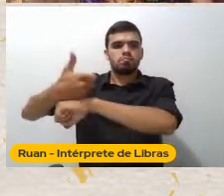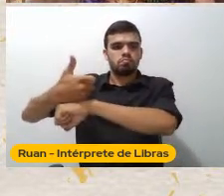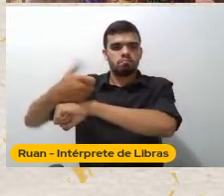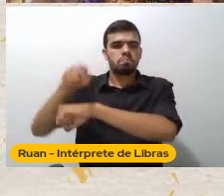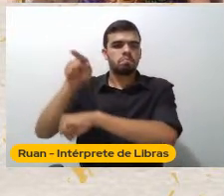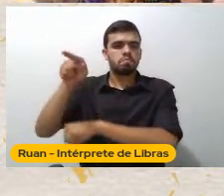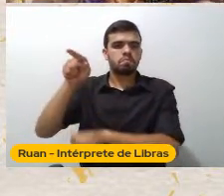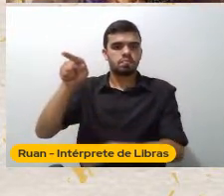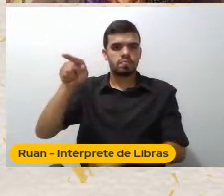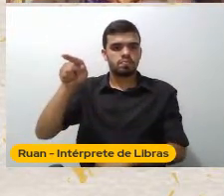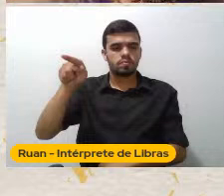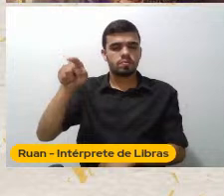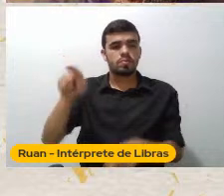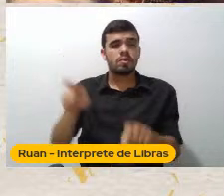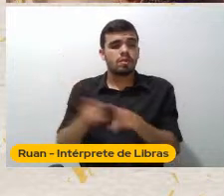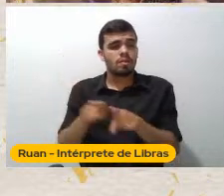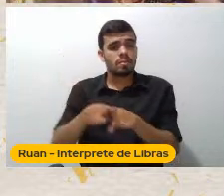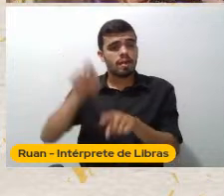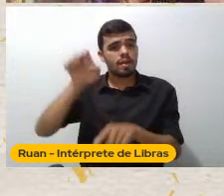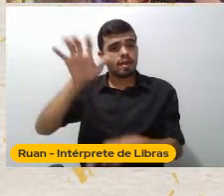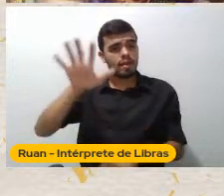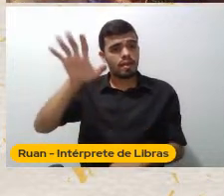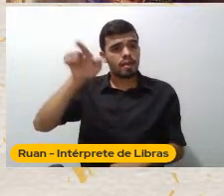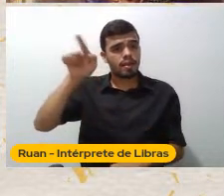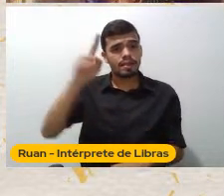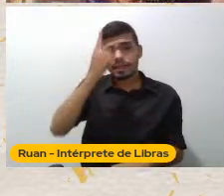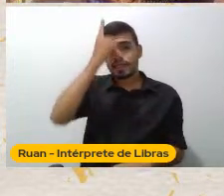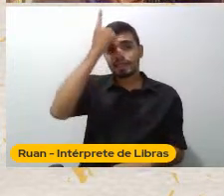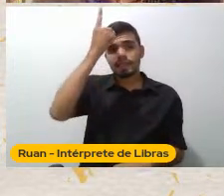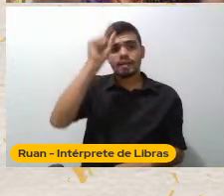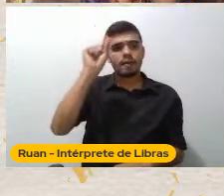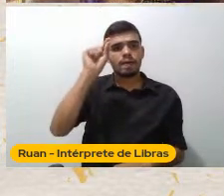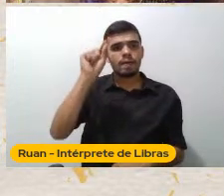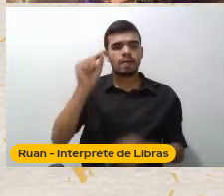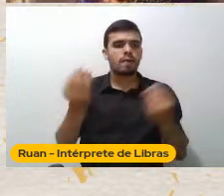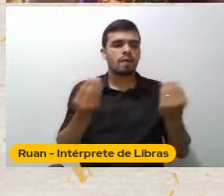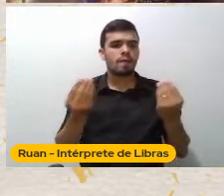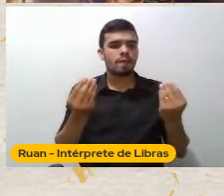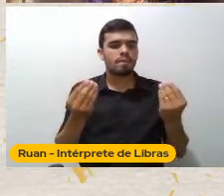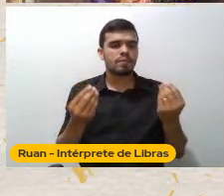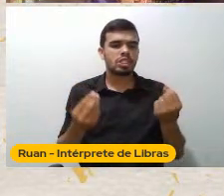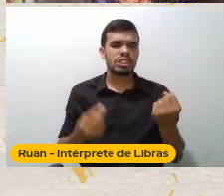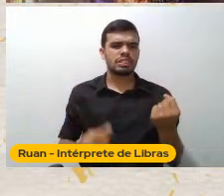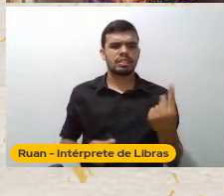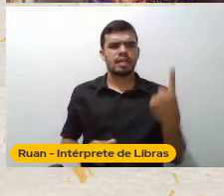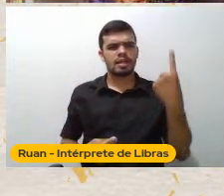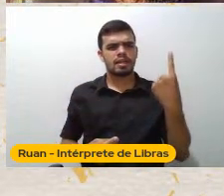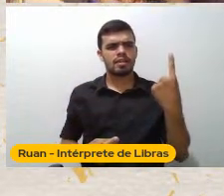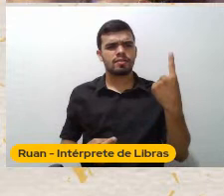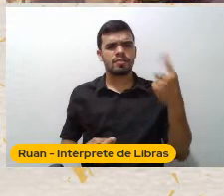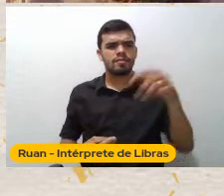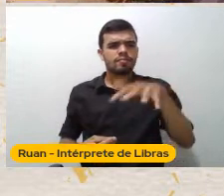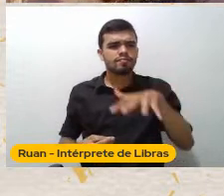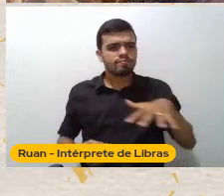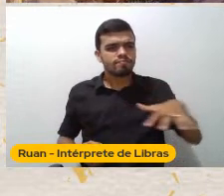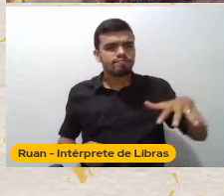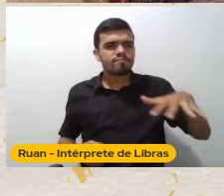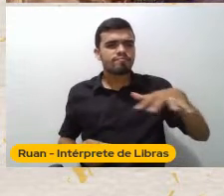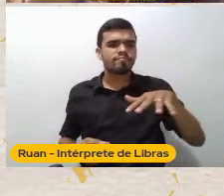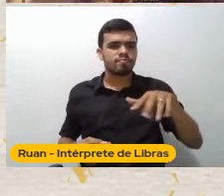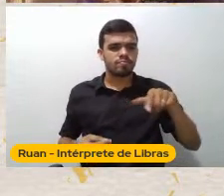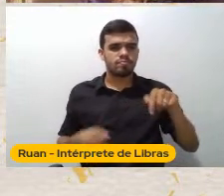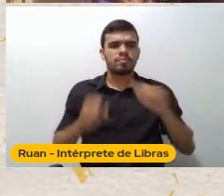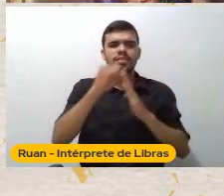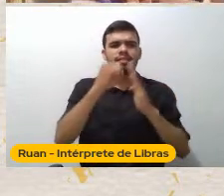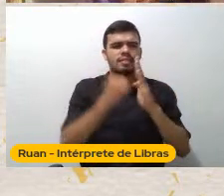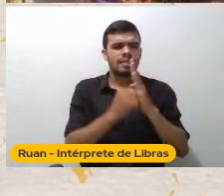Com a ideia Do estranho O imaginário De sujeitos E de culturas Que foram narrados Ao longo dos séculos Da história Que estavam lá Sendo